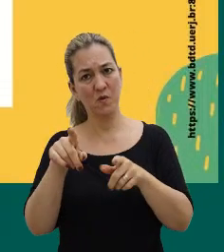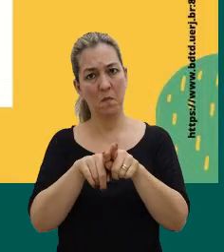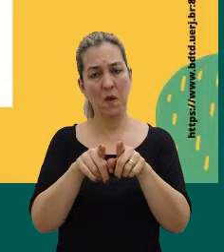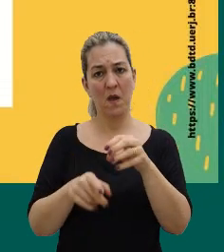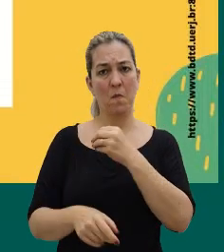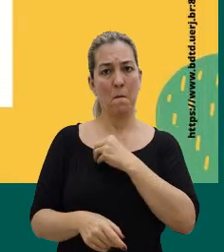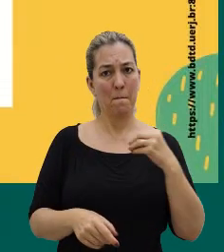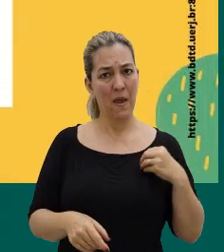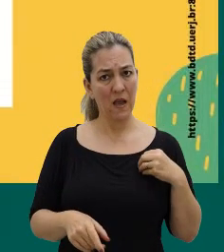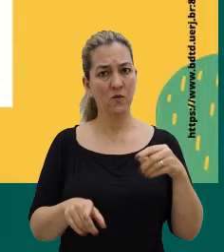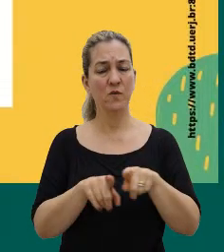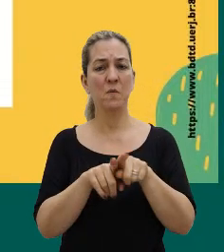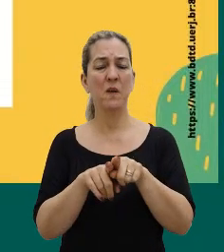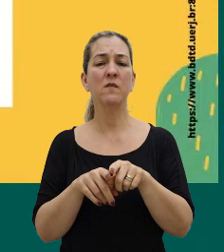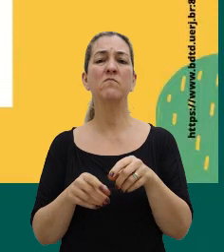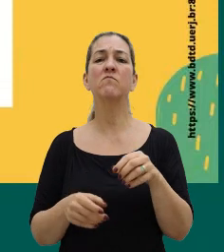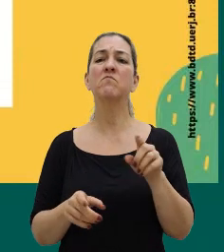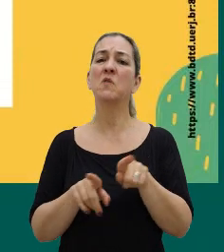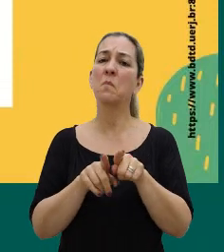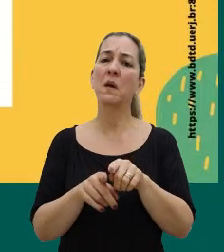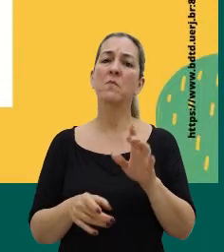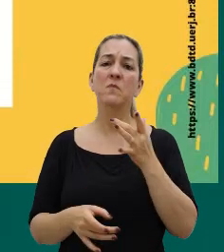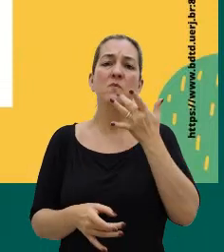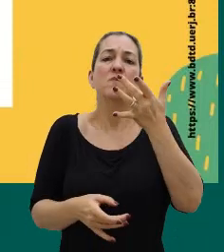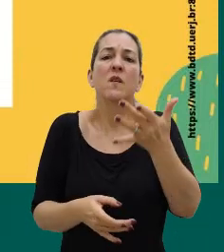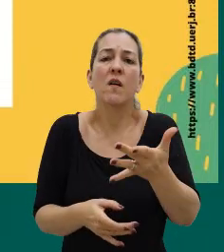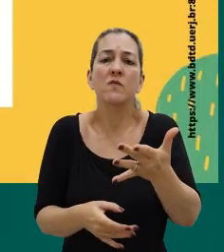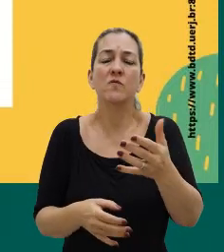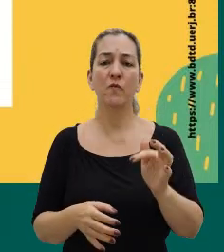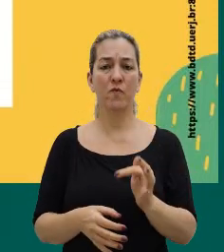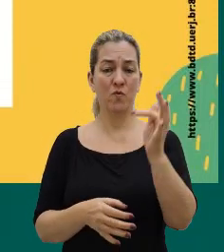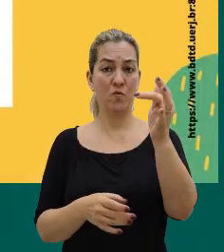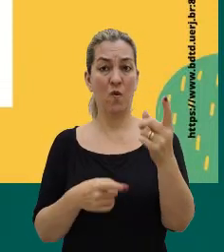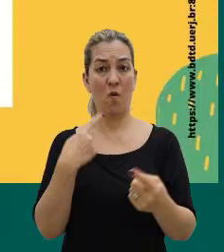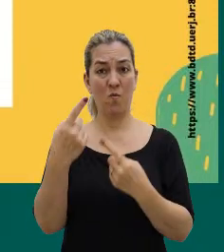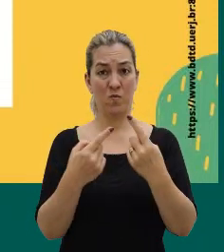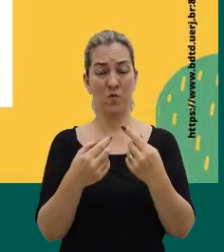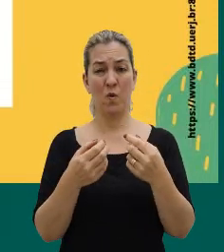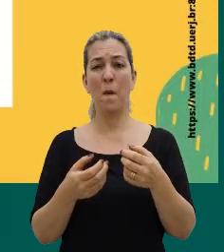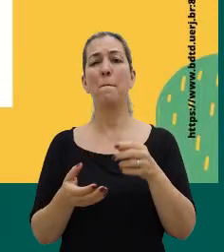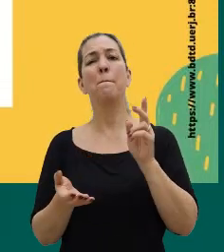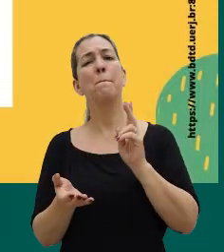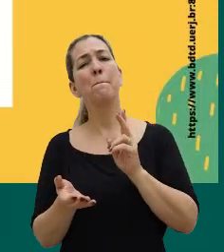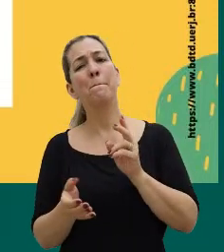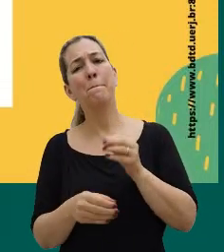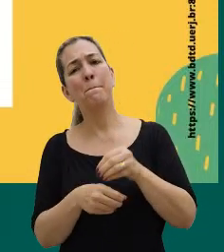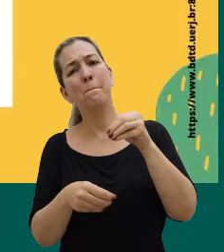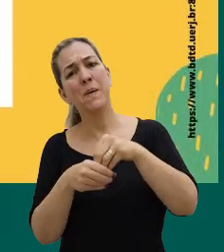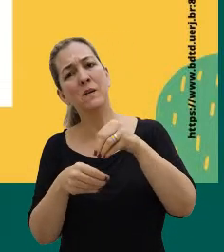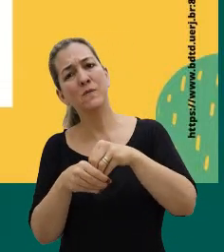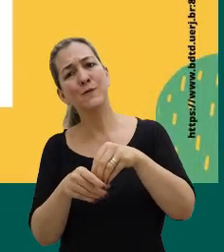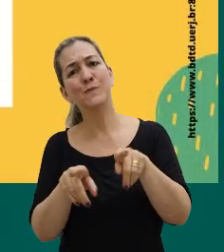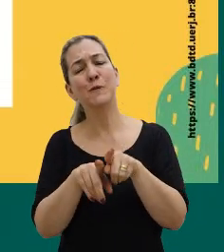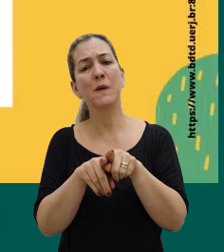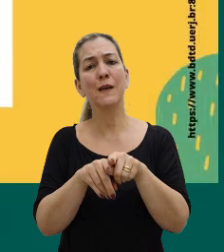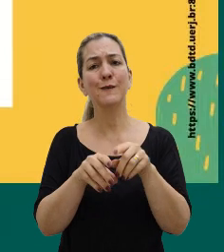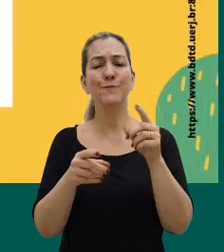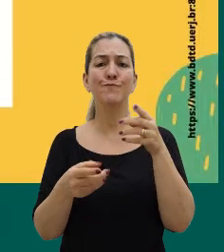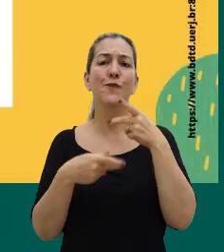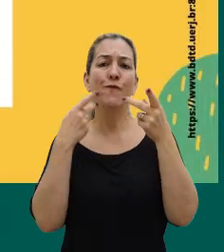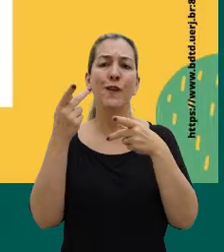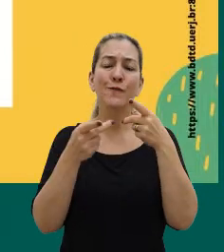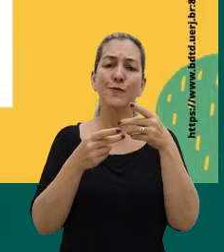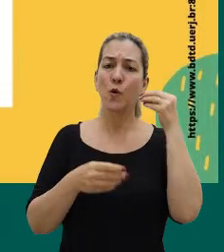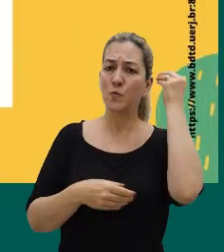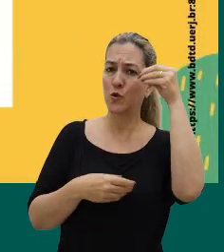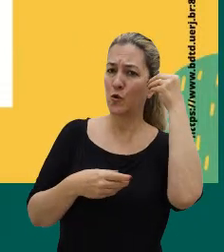também, mais tarde, né, que a gente está trazendo aqui agora alguns recortes, ela começa a pertencer desse discurso mais pelo viés